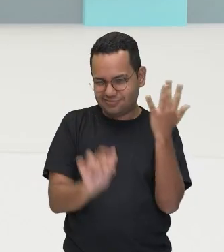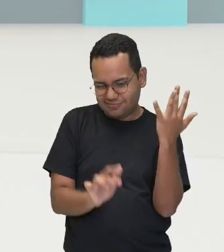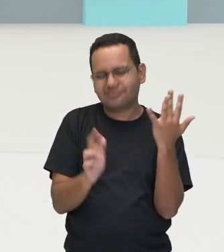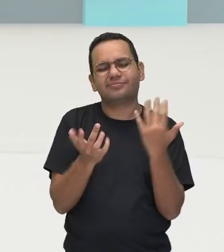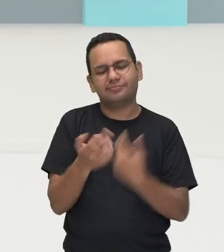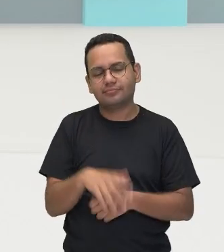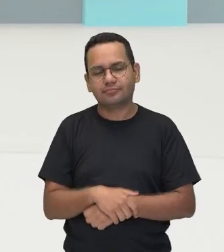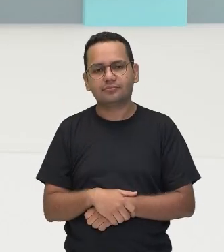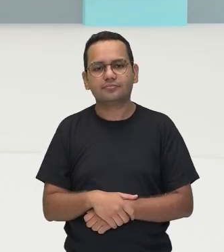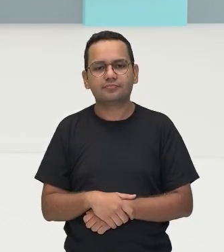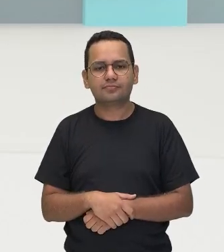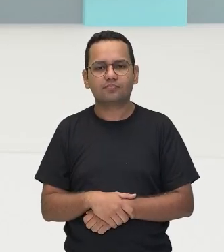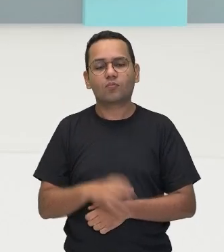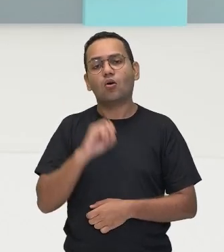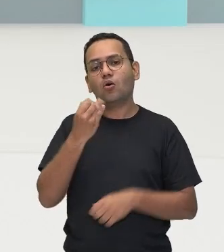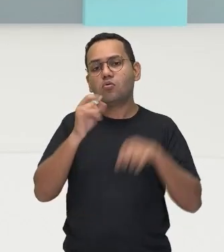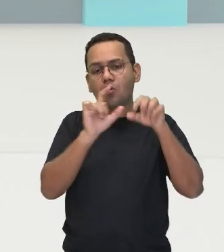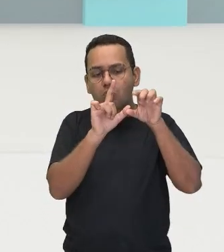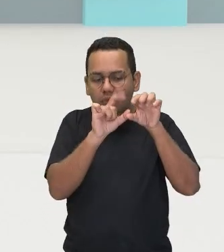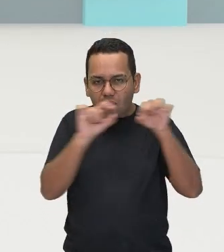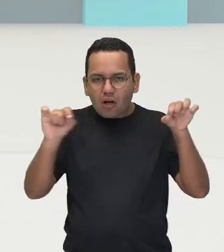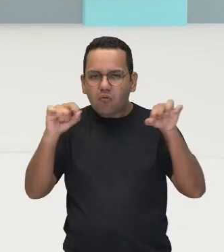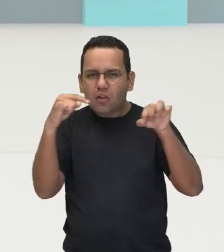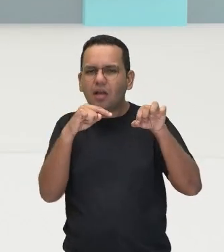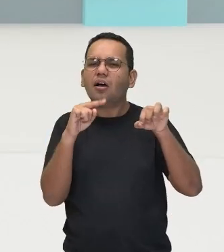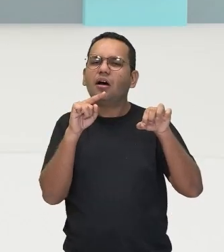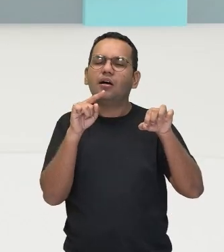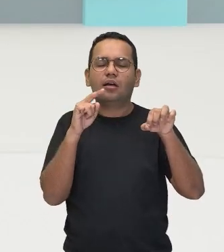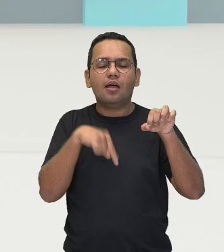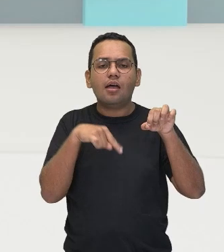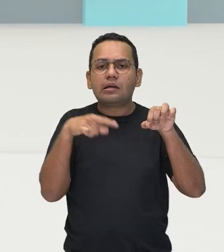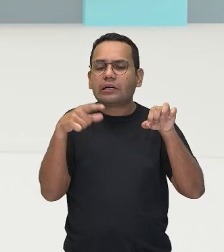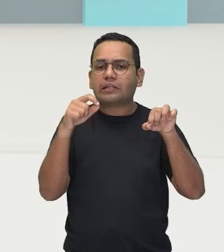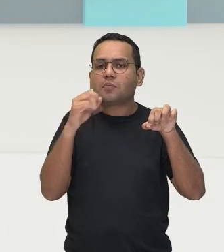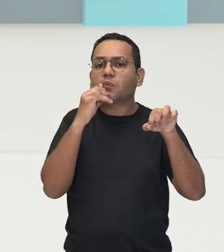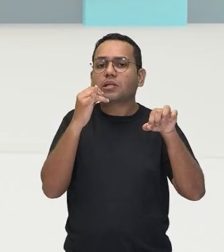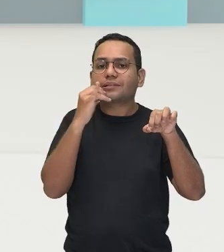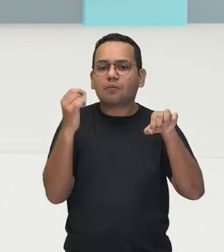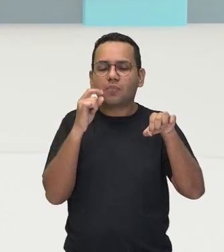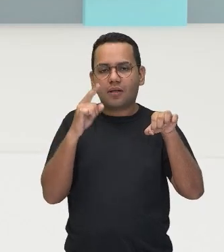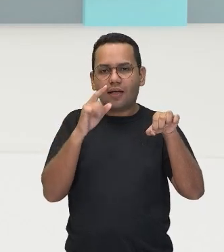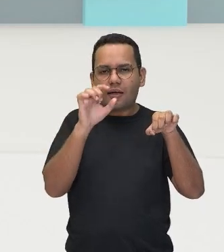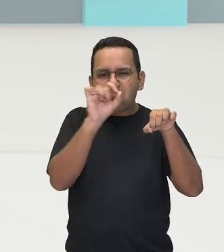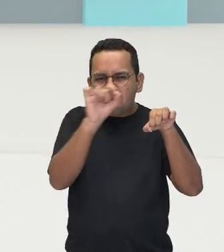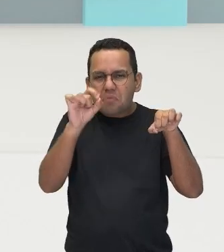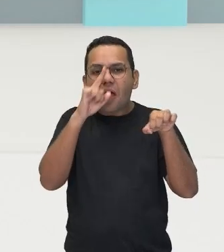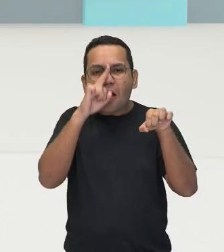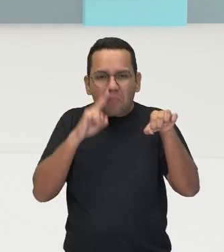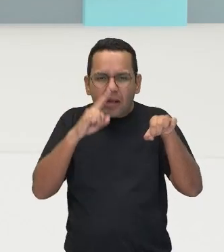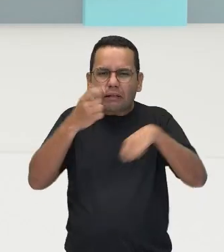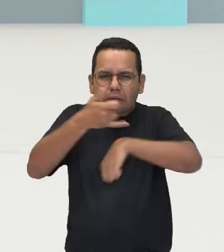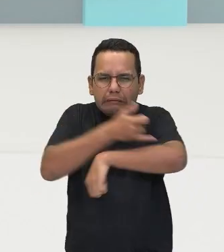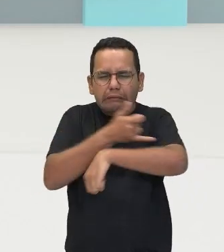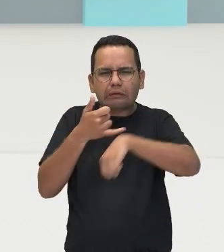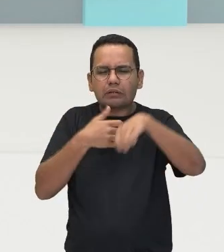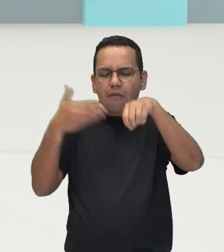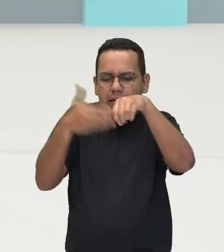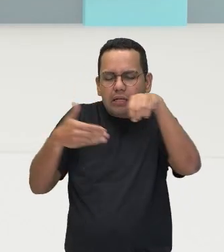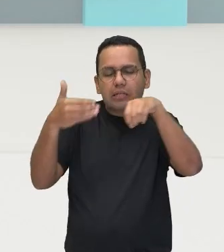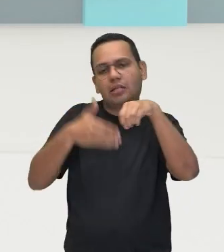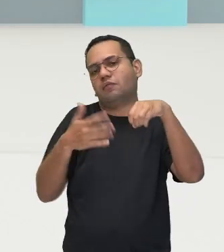válvula, né? Então, isso tudo vai ser benéfico graças a quem? As atividades aeróbicas.